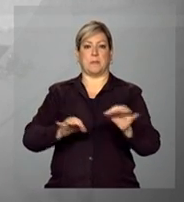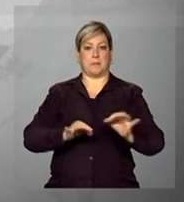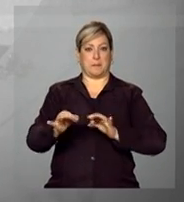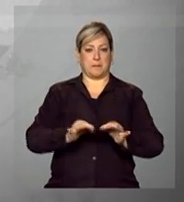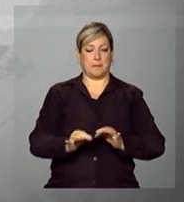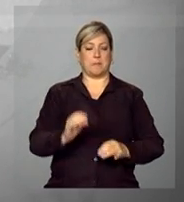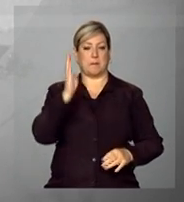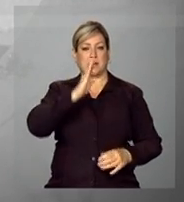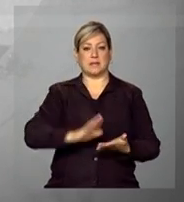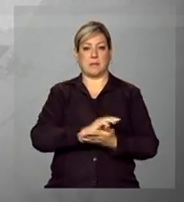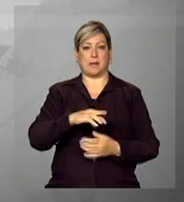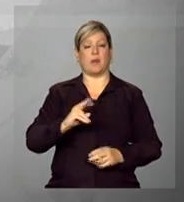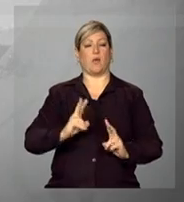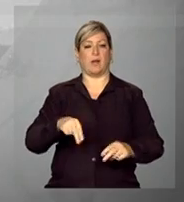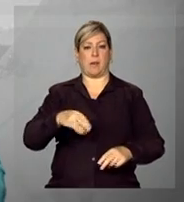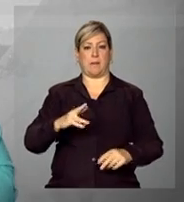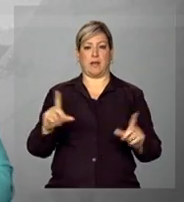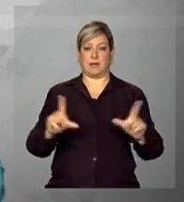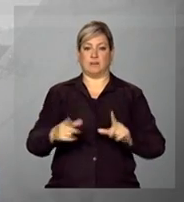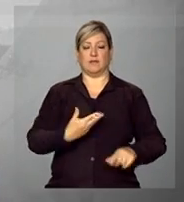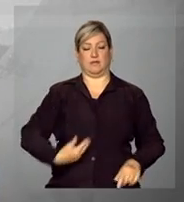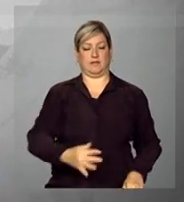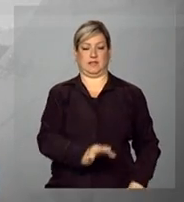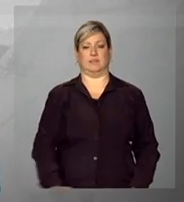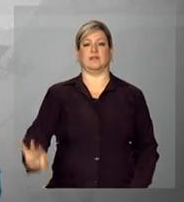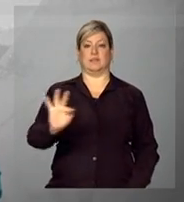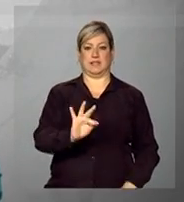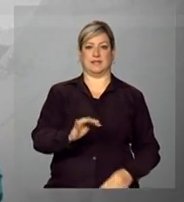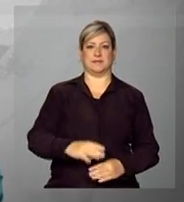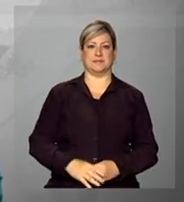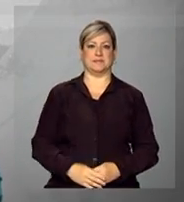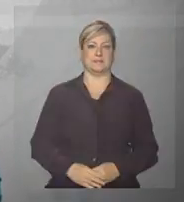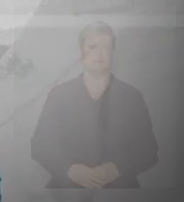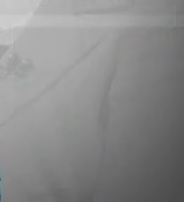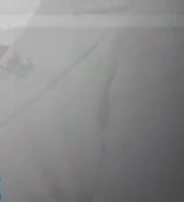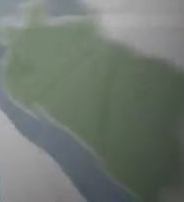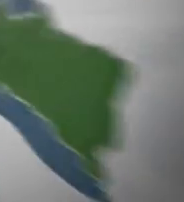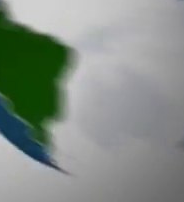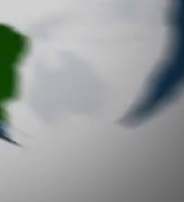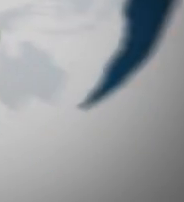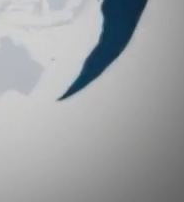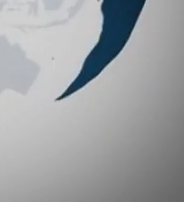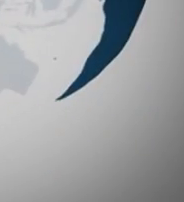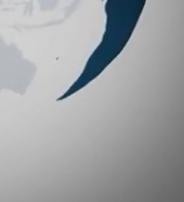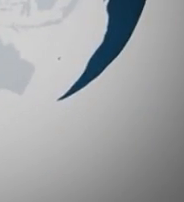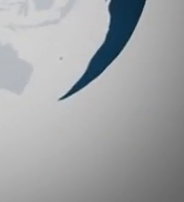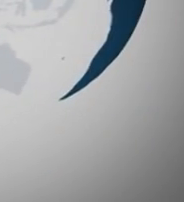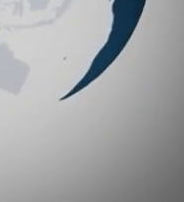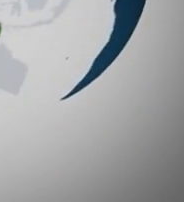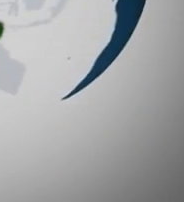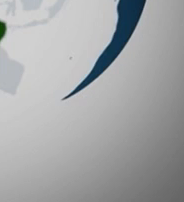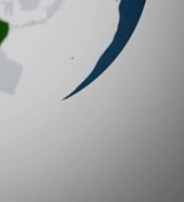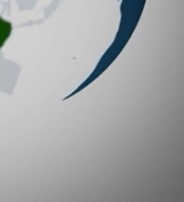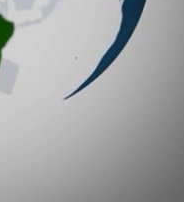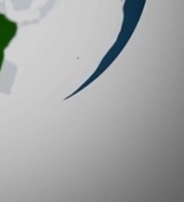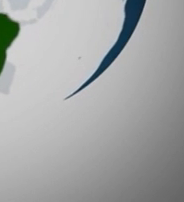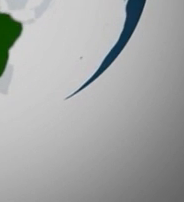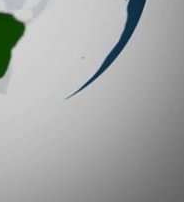Brasil Sem Miséria. Continue na NBR, a TV do Governo Federal. Tchau. Tchau. Tchau.